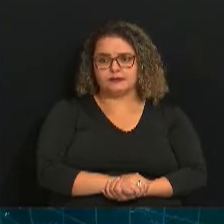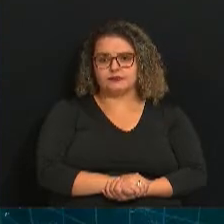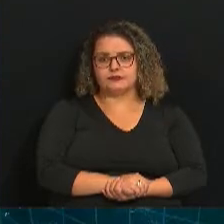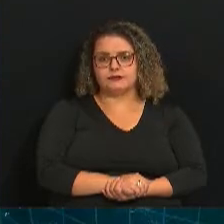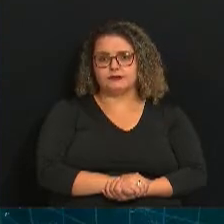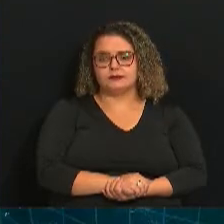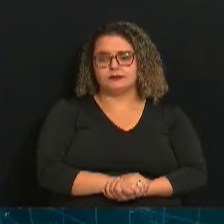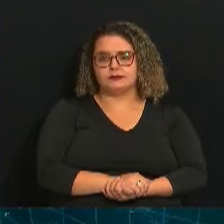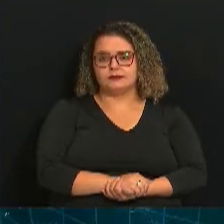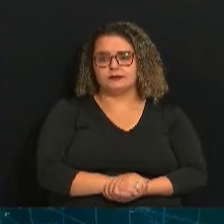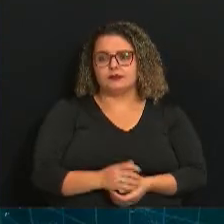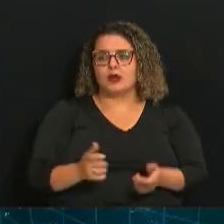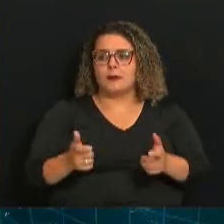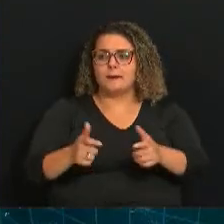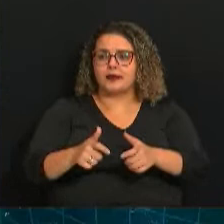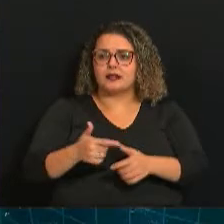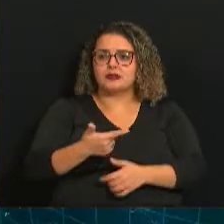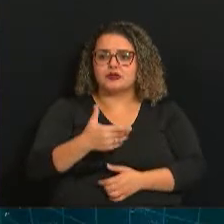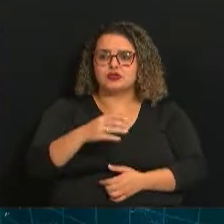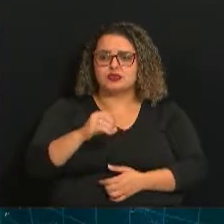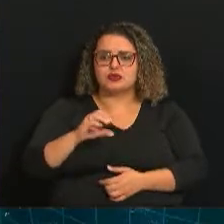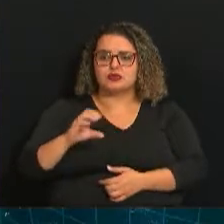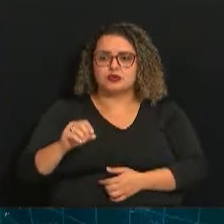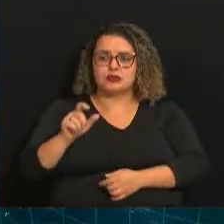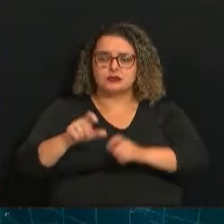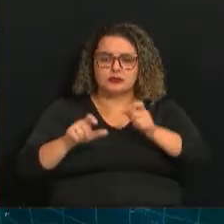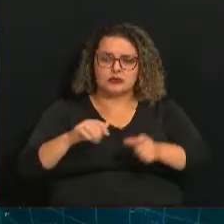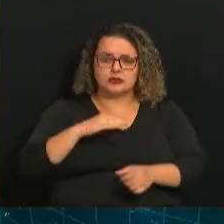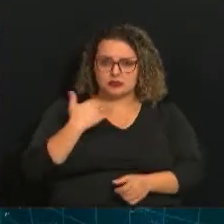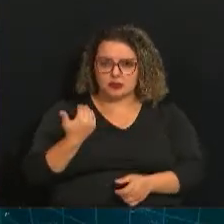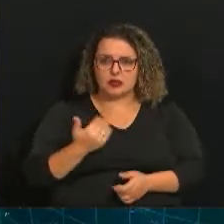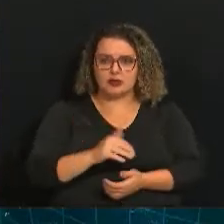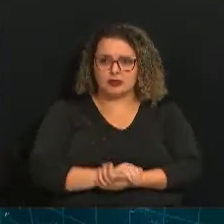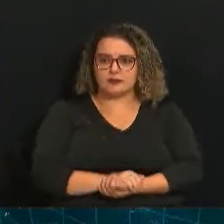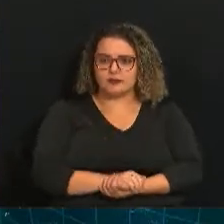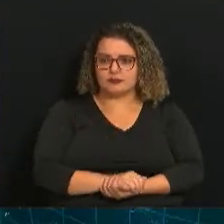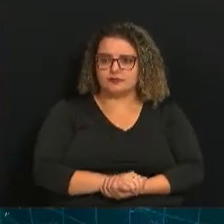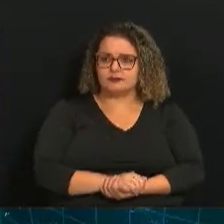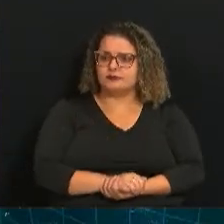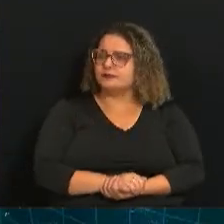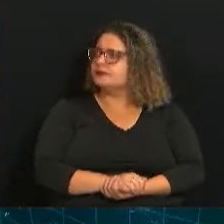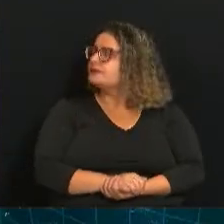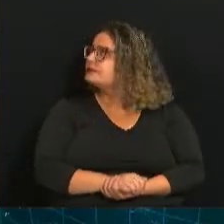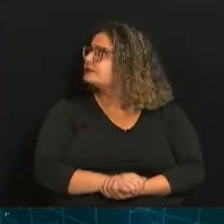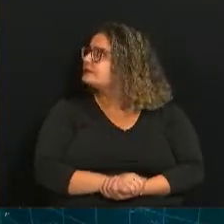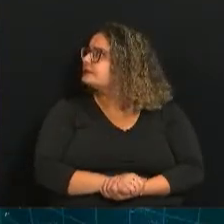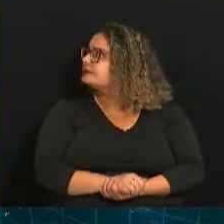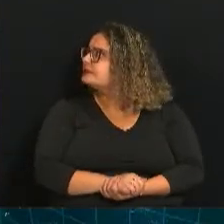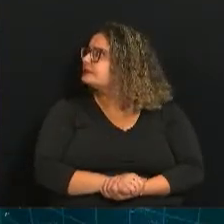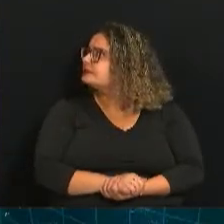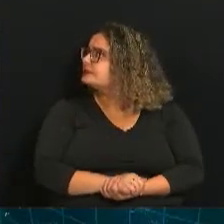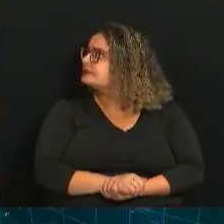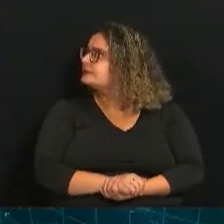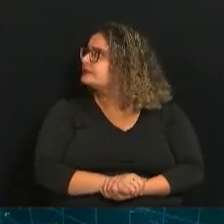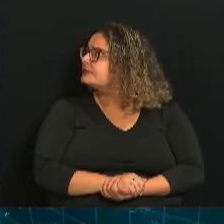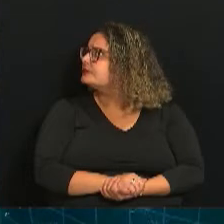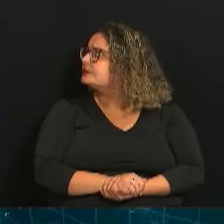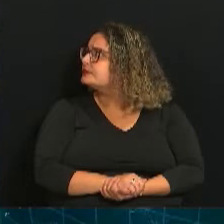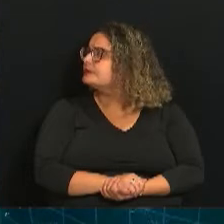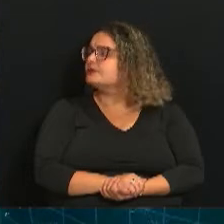com menos de 200 óbitos devido à Covid. Cosmópolis, Arthur Nogueira, Pedreira, Santo Antônio de Posse,